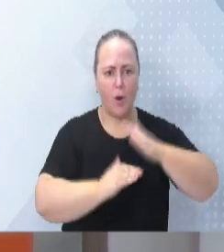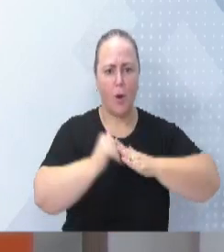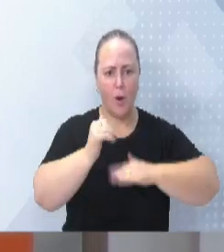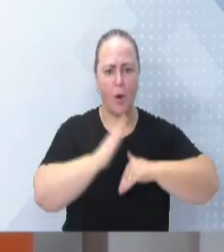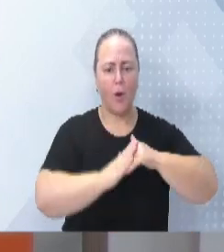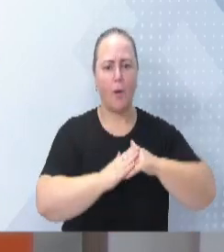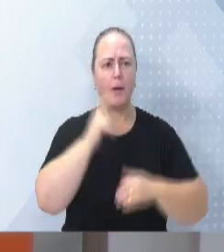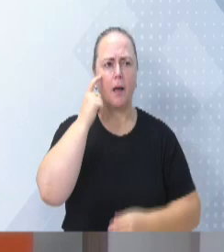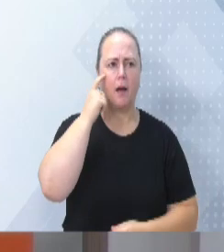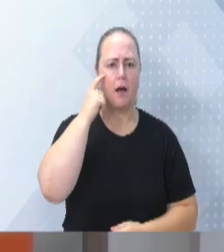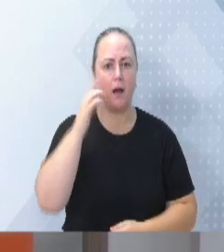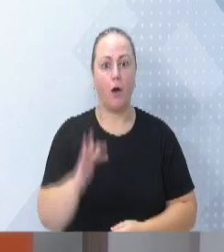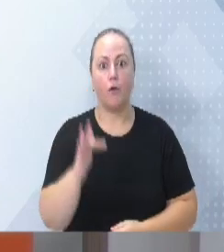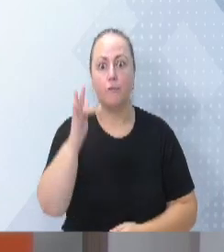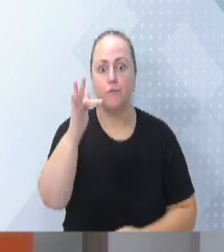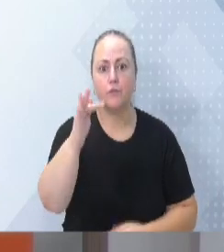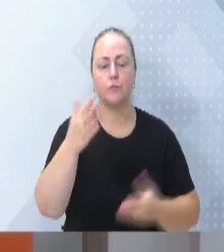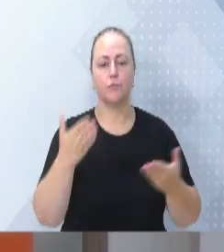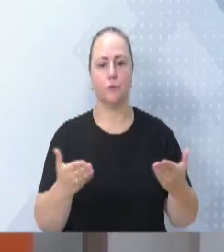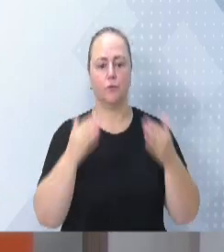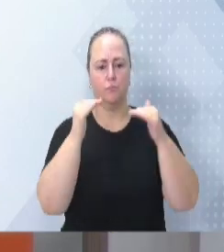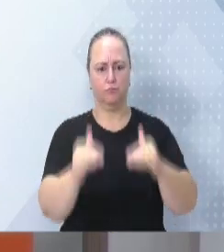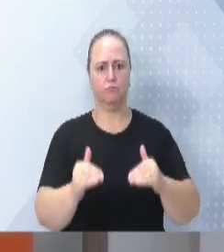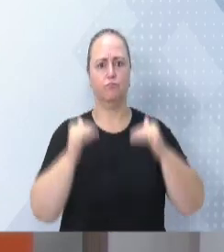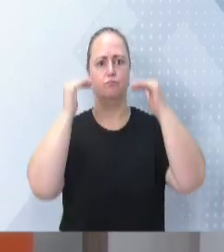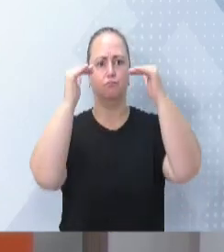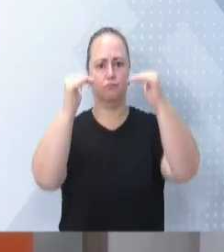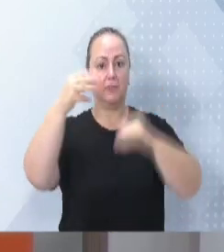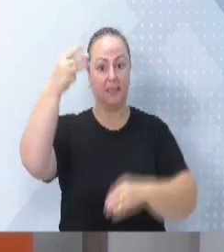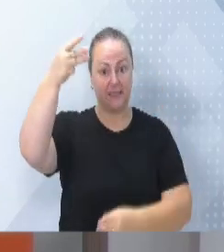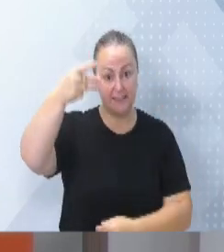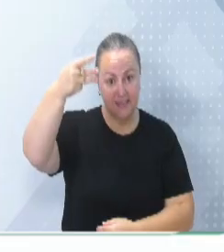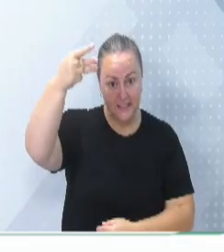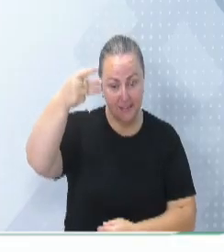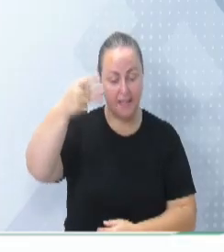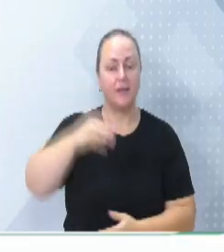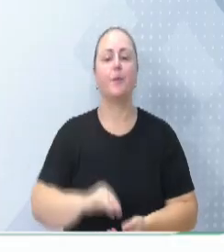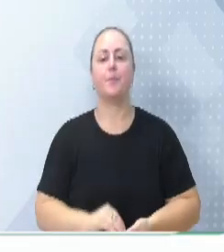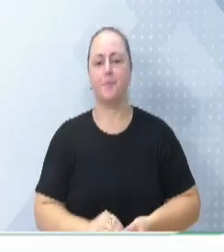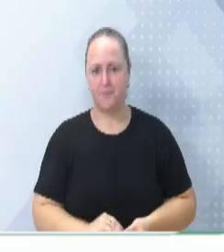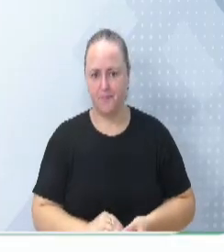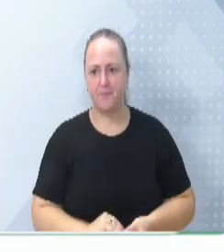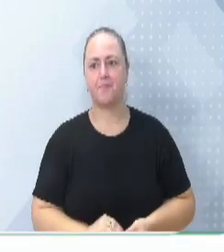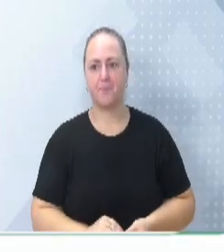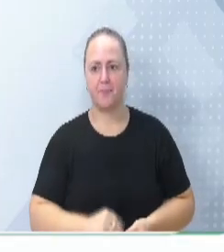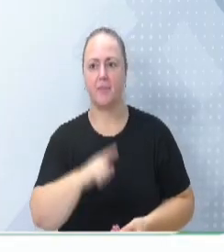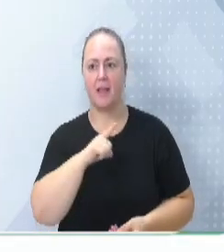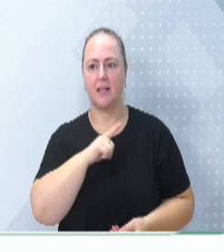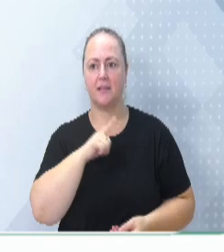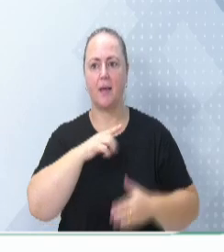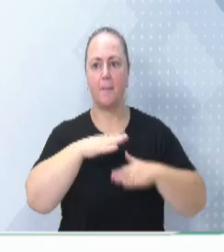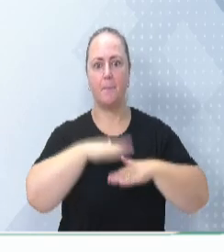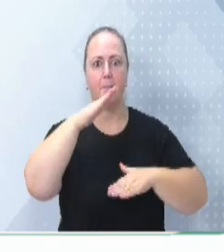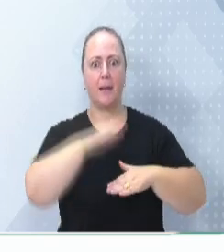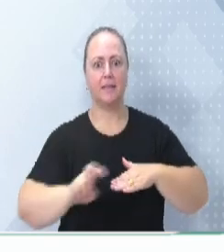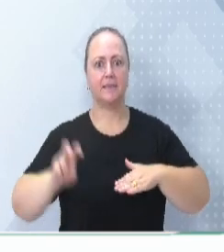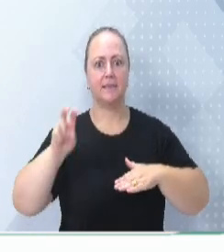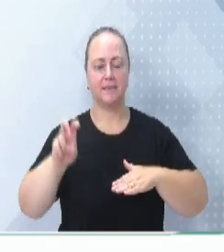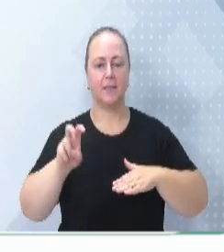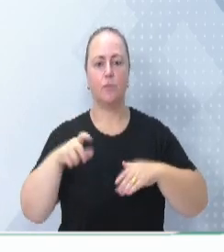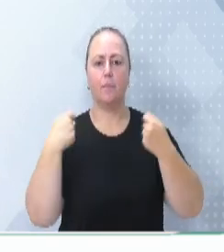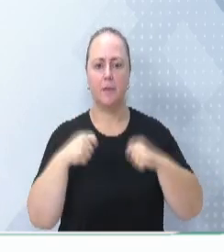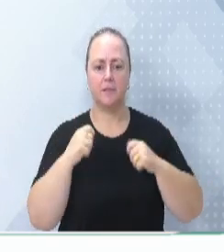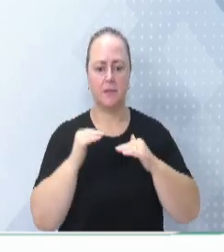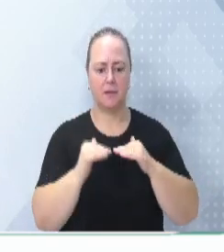futuro, e acima desses três pavimentos, como vocês podem observar, nós temos mais cinco pavimentos. Então, o Hospital Santo Antônio tem que